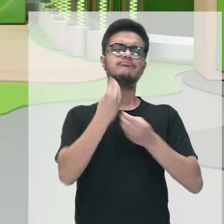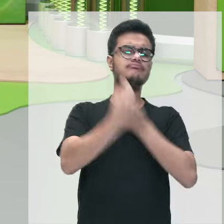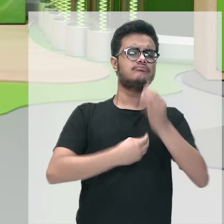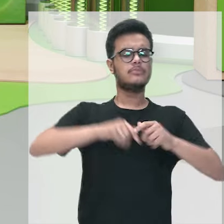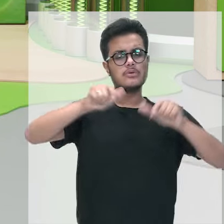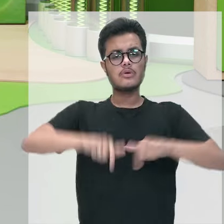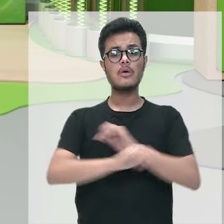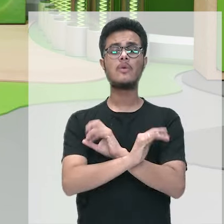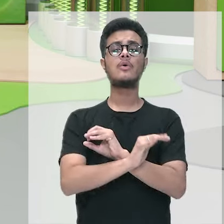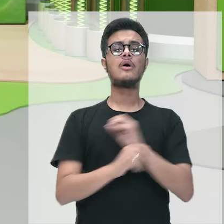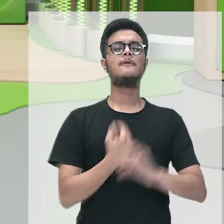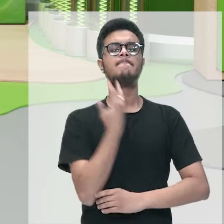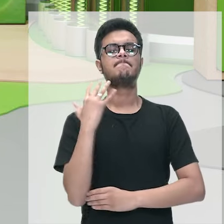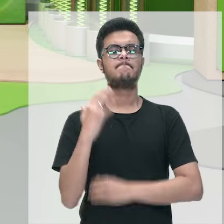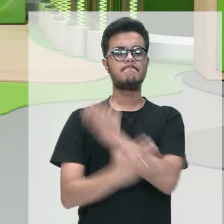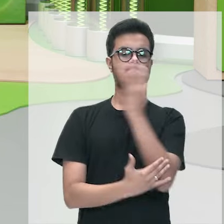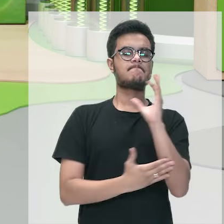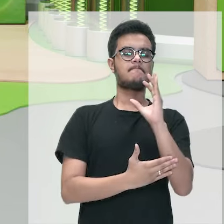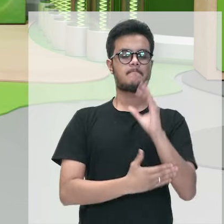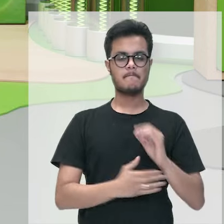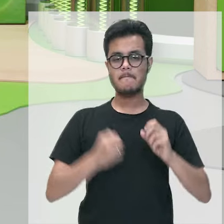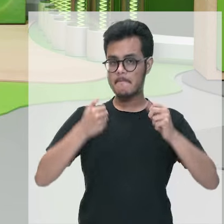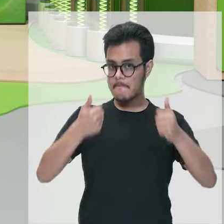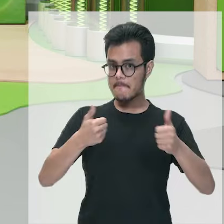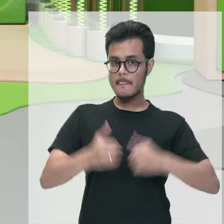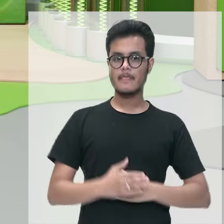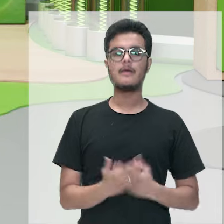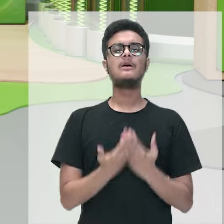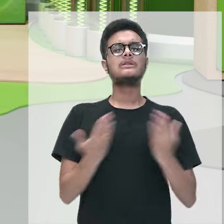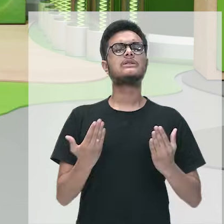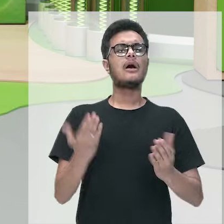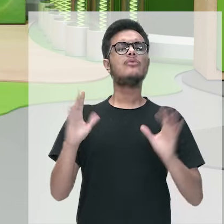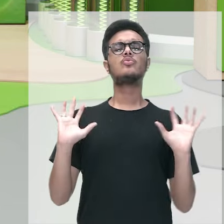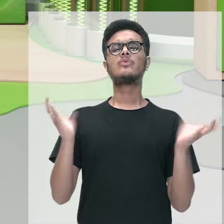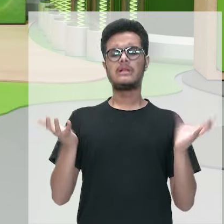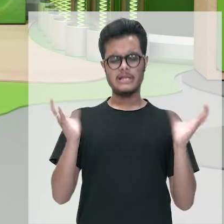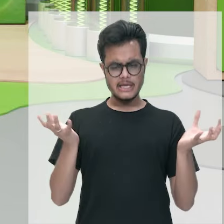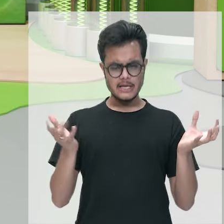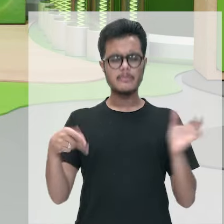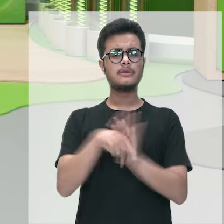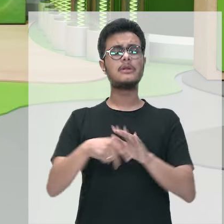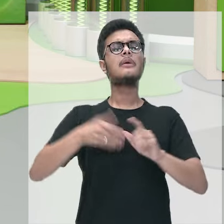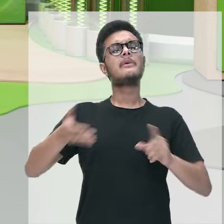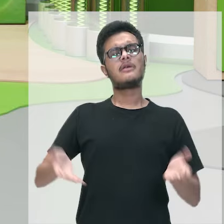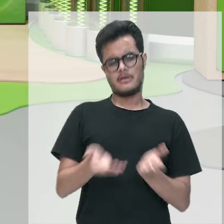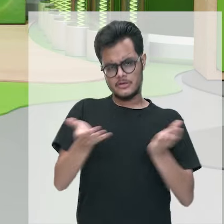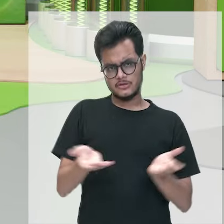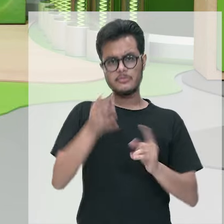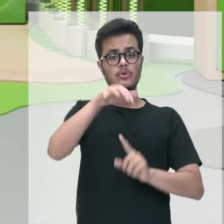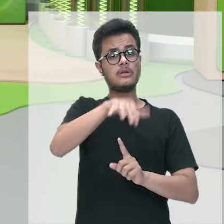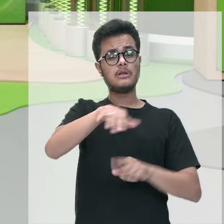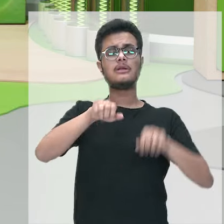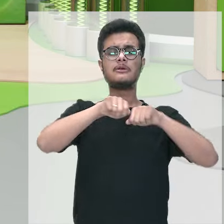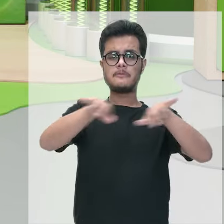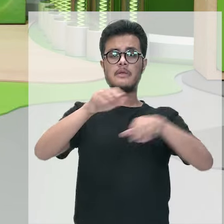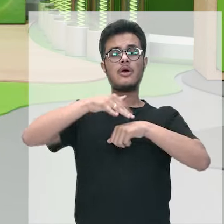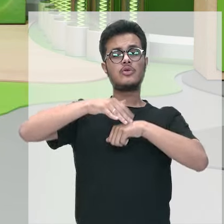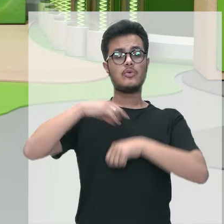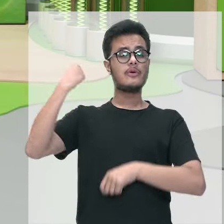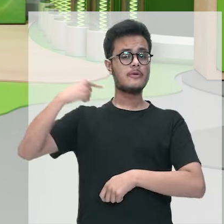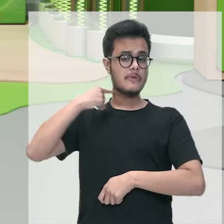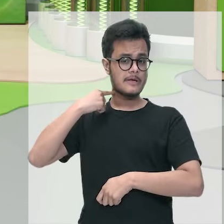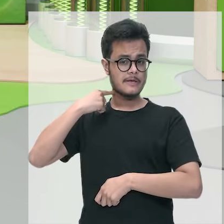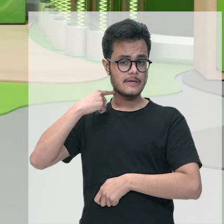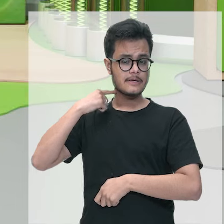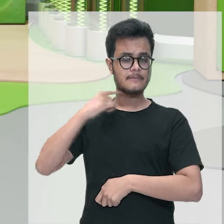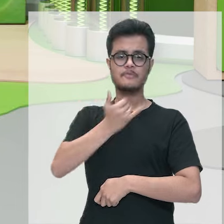localizados nessa região. E aí, por questões climáticas, contribui para a proliferação de animais como